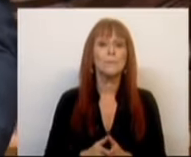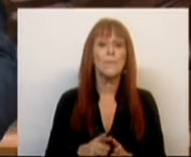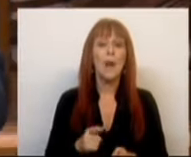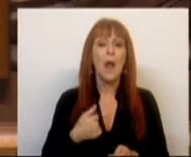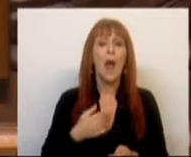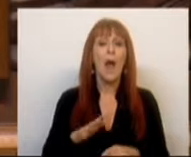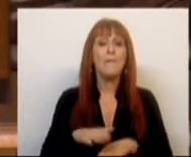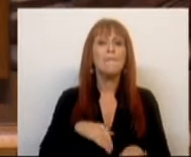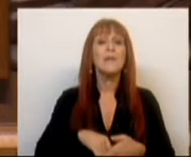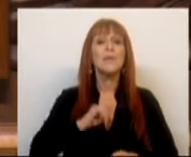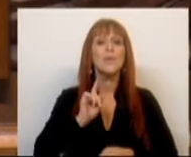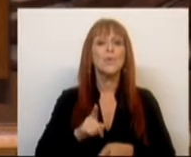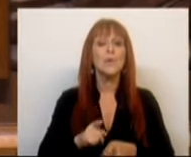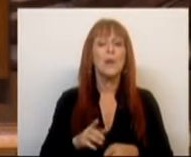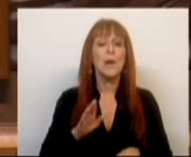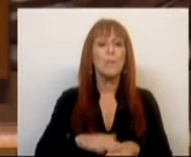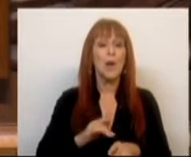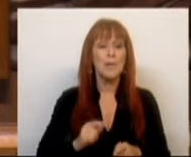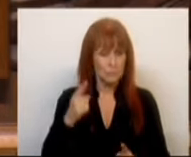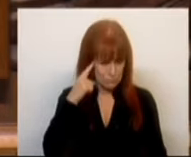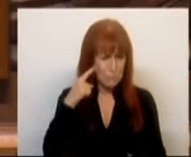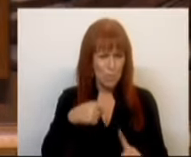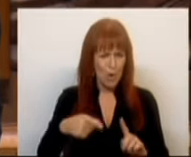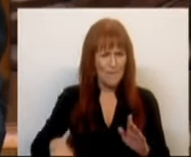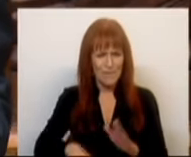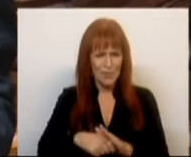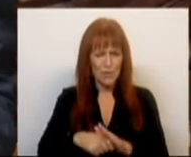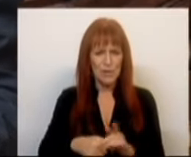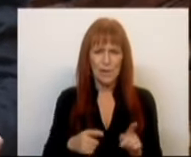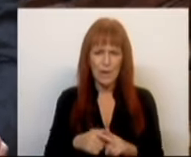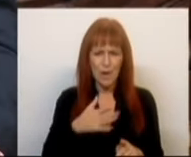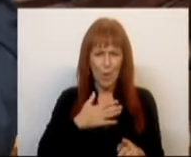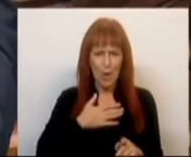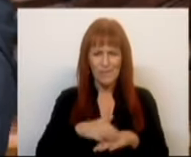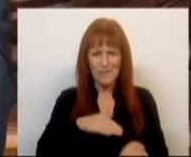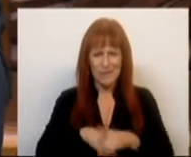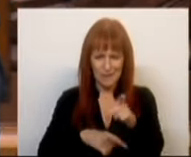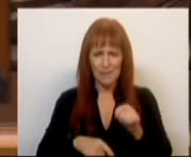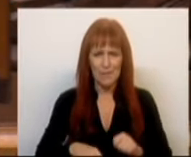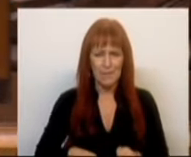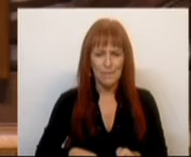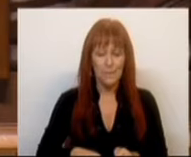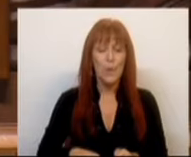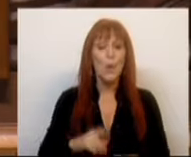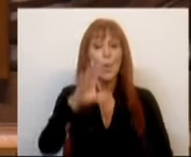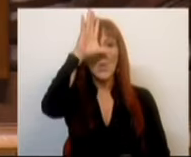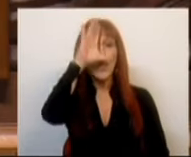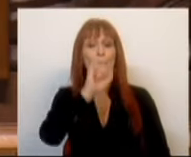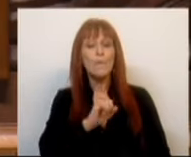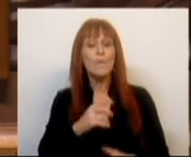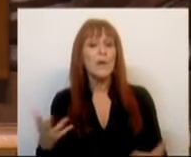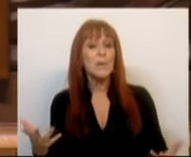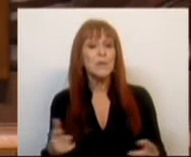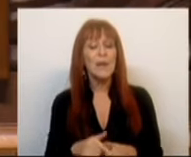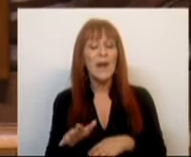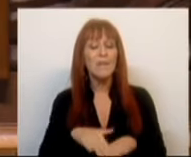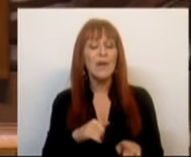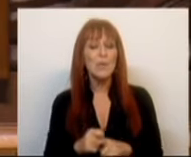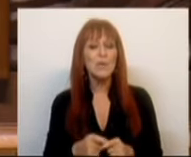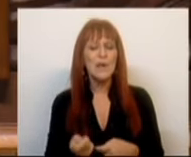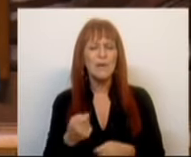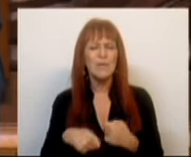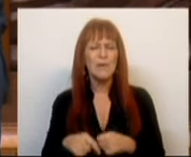quer fazer e pelo que propositadamente não quer fazer. O Governo quer fazer uma venda